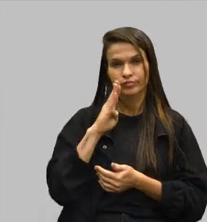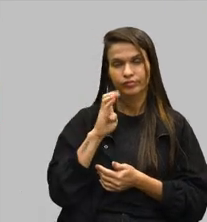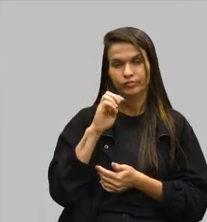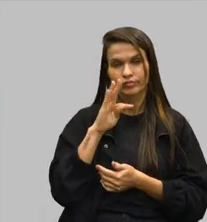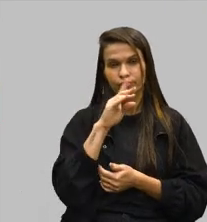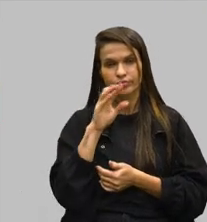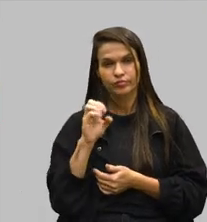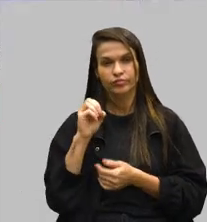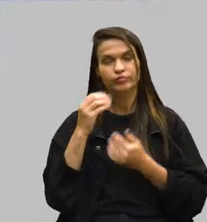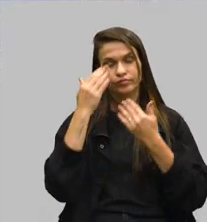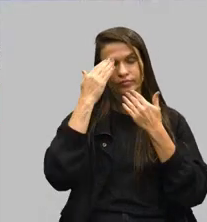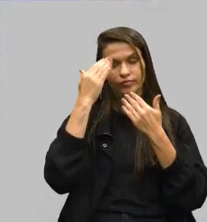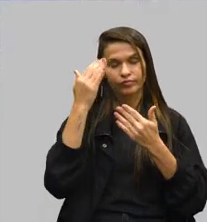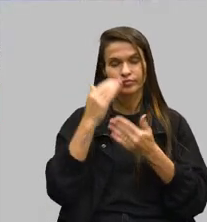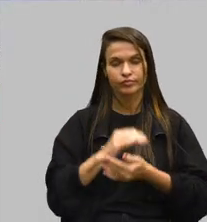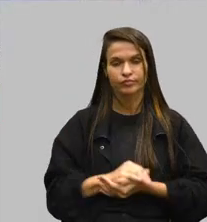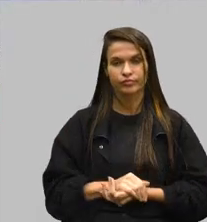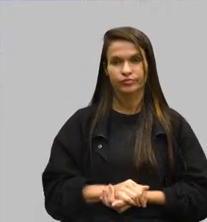todos. Muito obrigada.